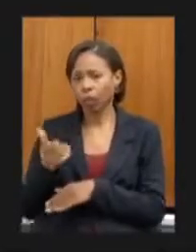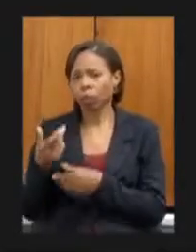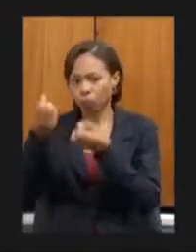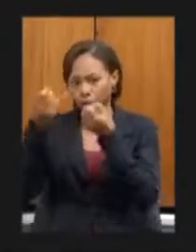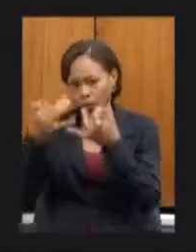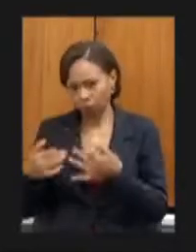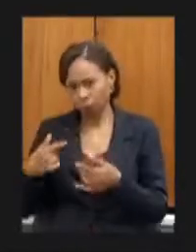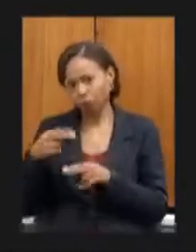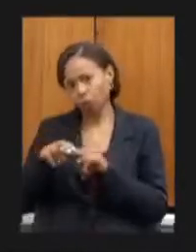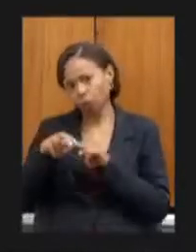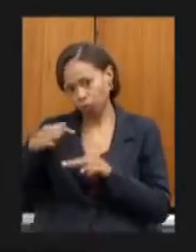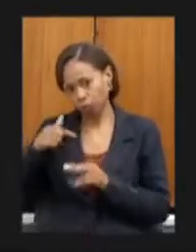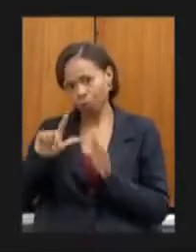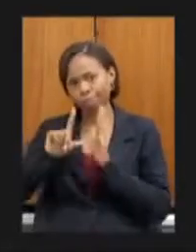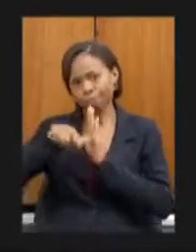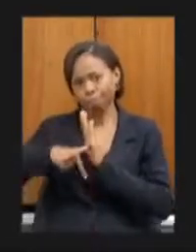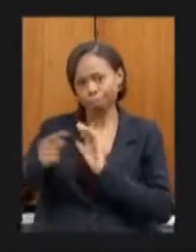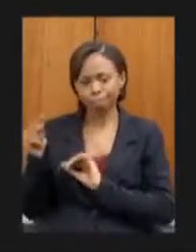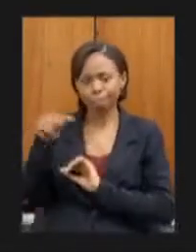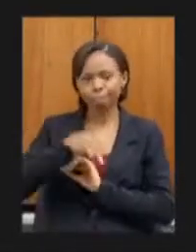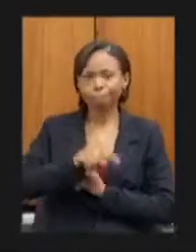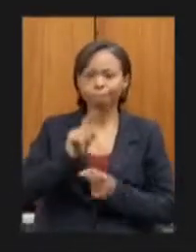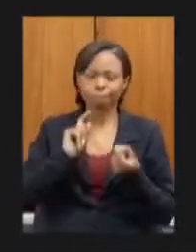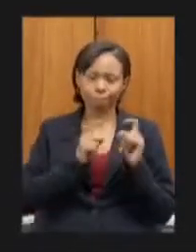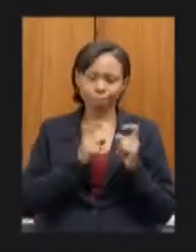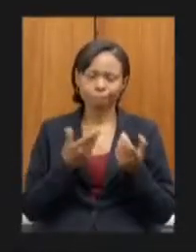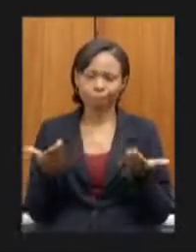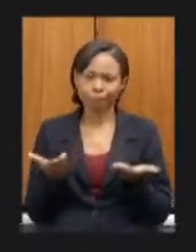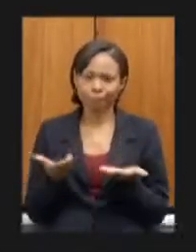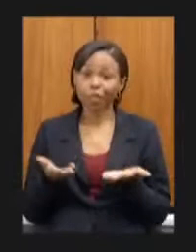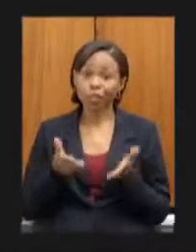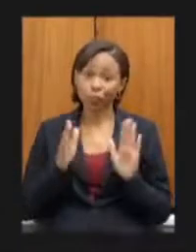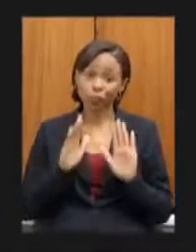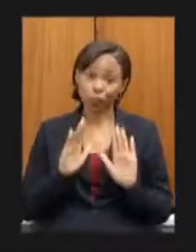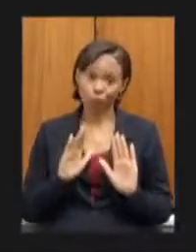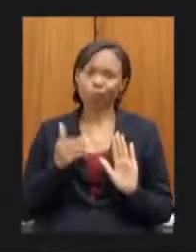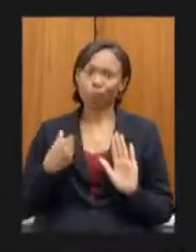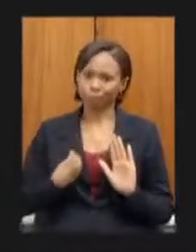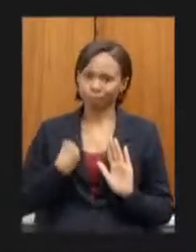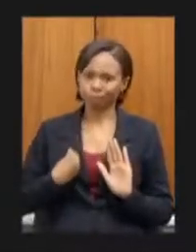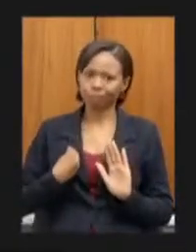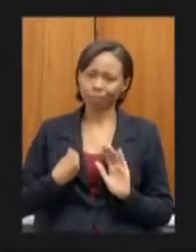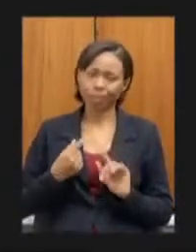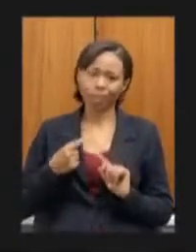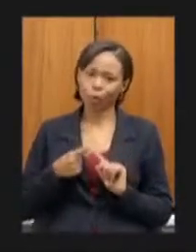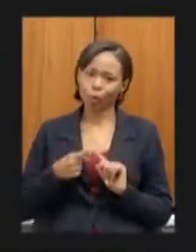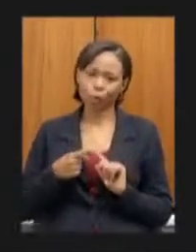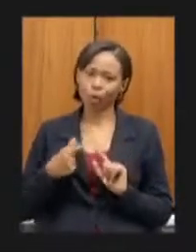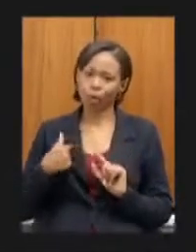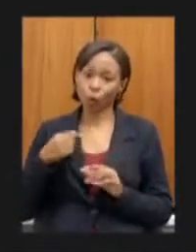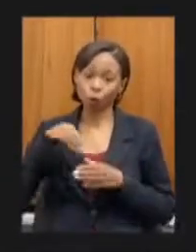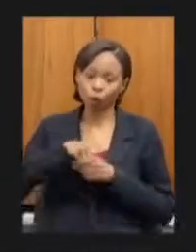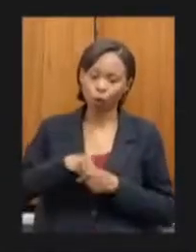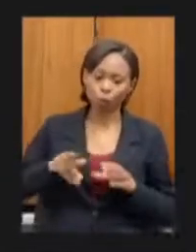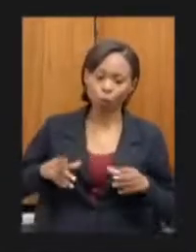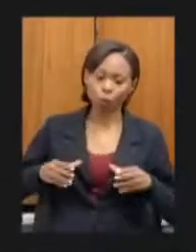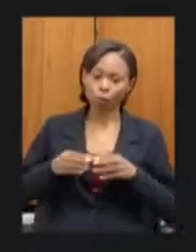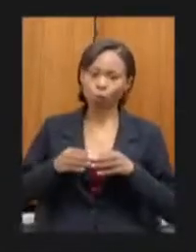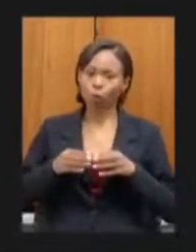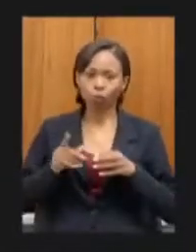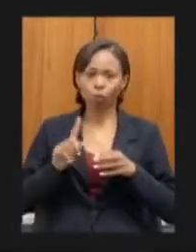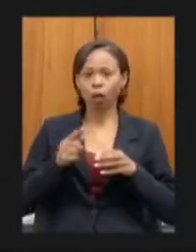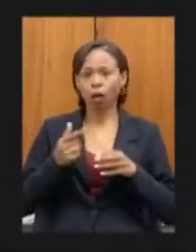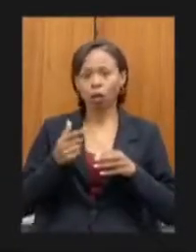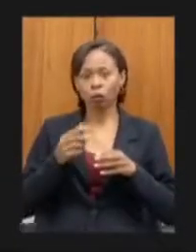entrar aqui nessa reunião do qual fiz questão de participar mesmo não sendo titular da comissão sou suplente